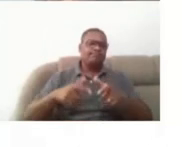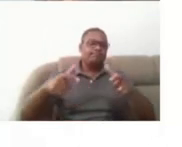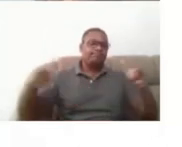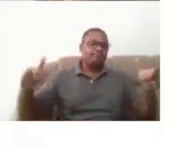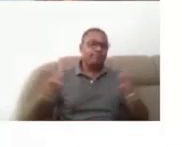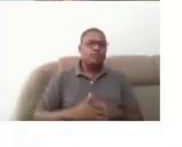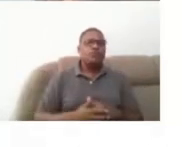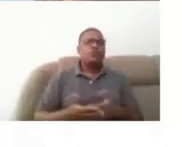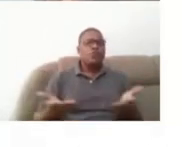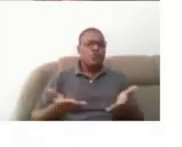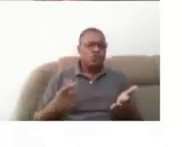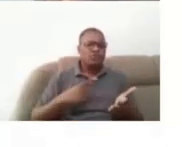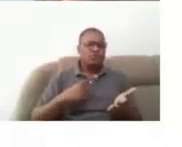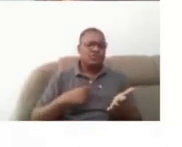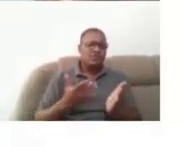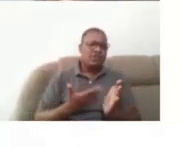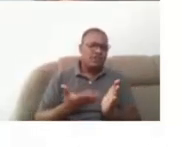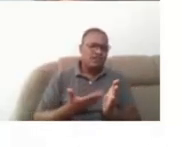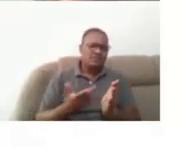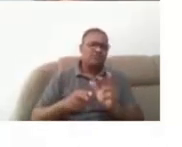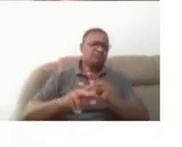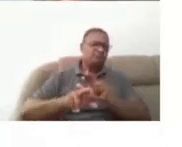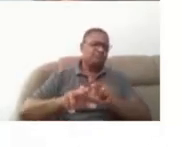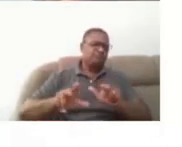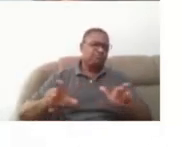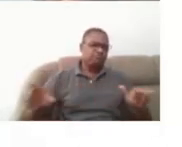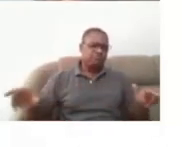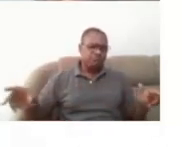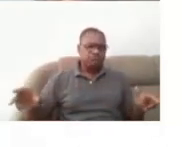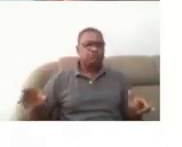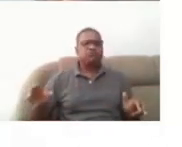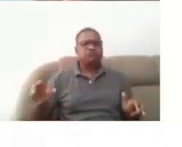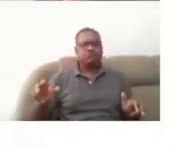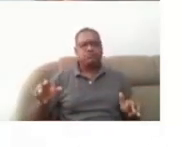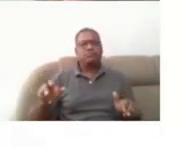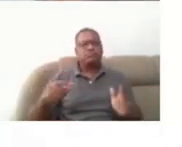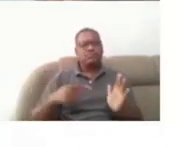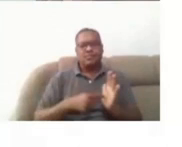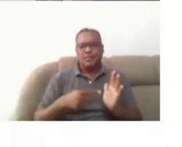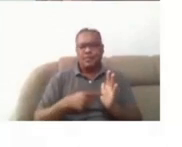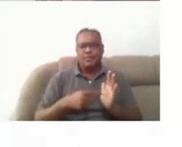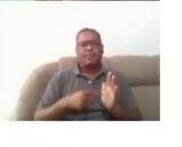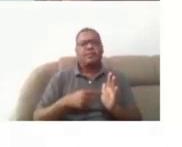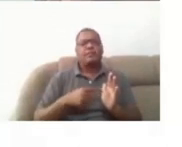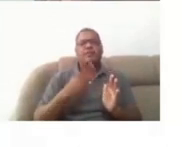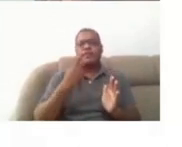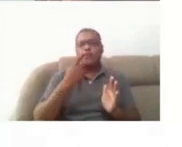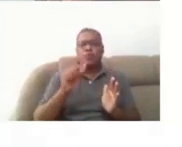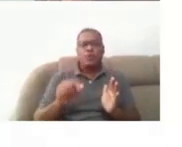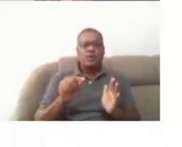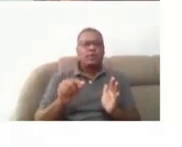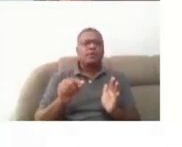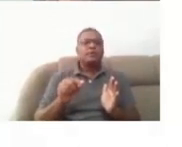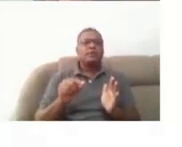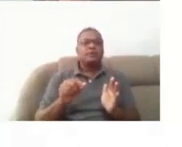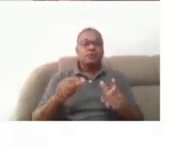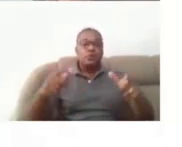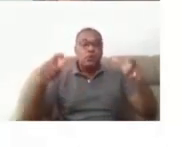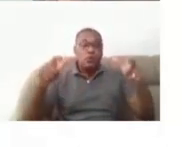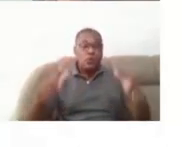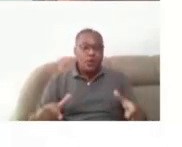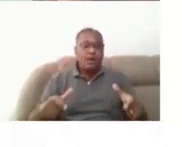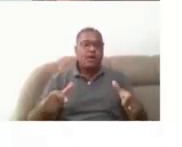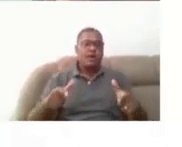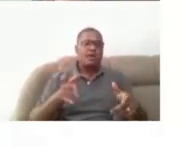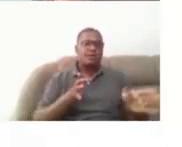traz, né? Vários materiais, né? Que afirmam o quanto as condições adequadas de acessibilidade